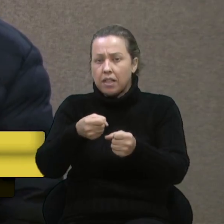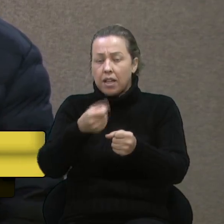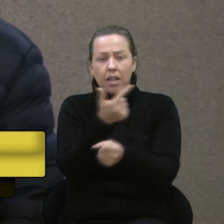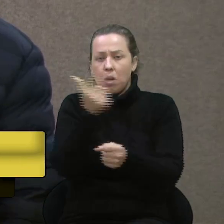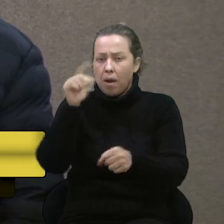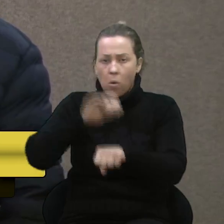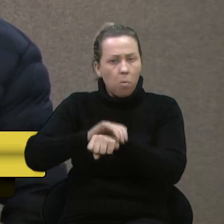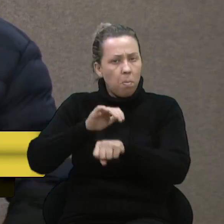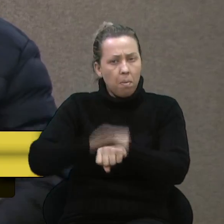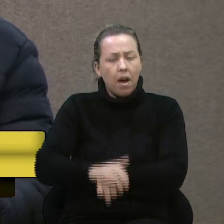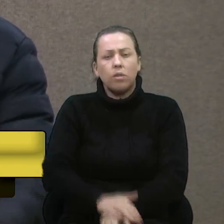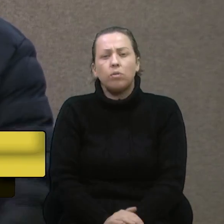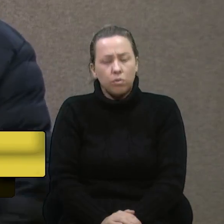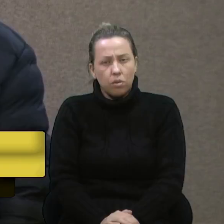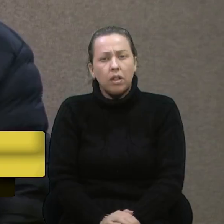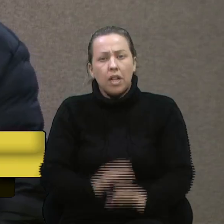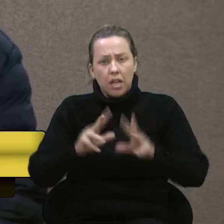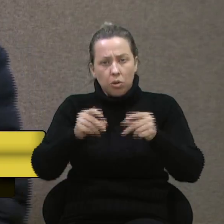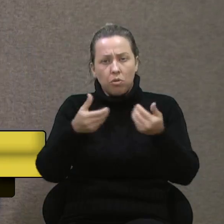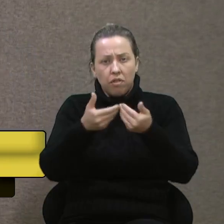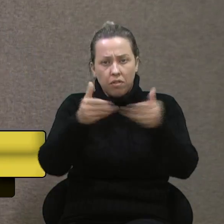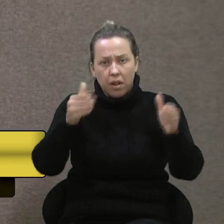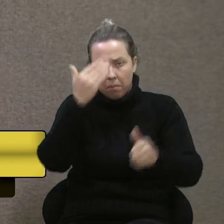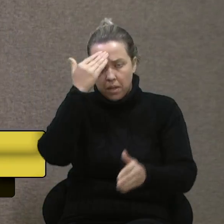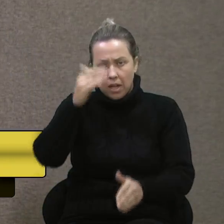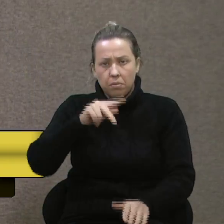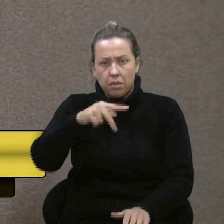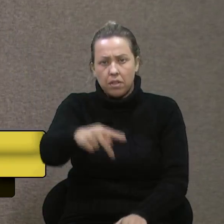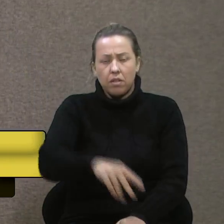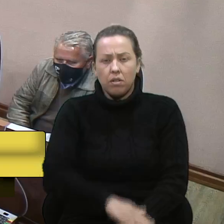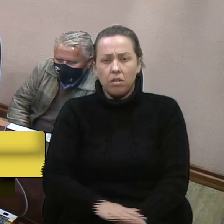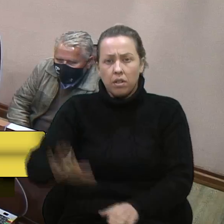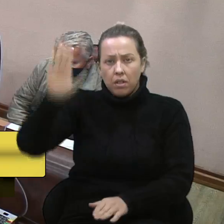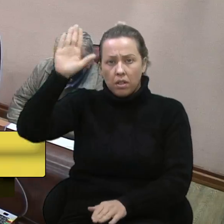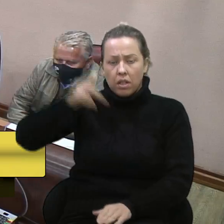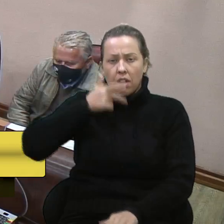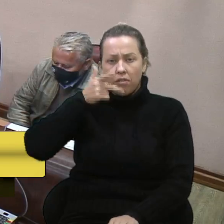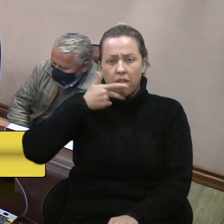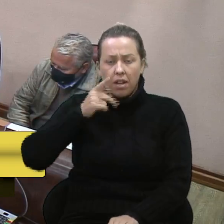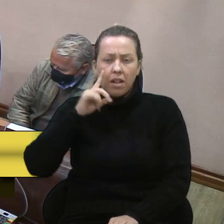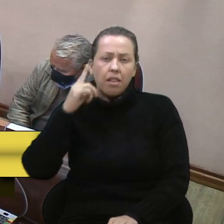e os fatos virão à tona. Obrigado, senhor presidente. Para declarar o voto, senhor presidente. Para declarar